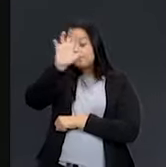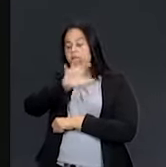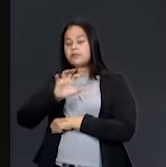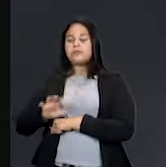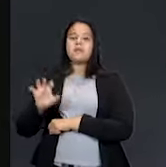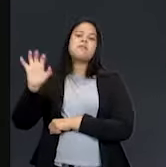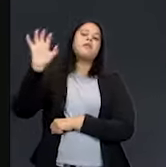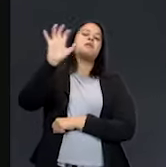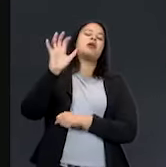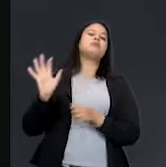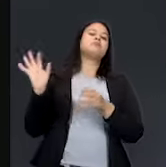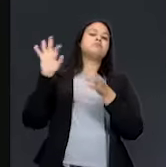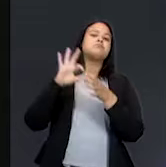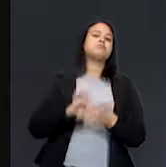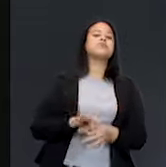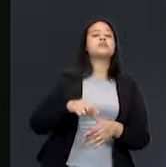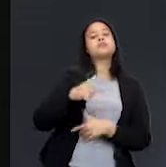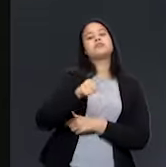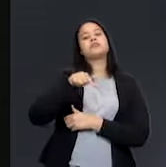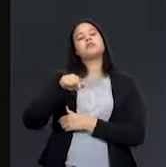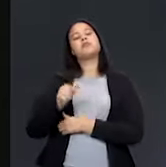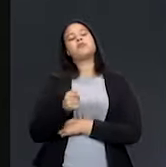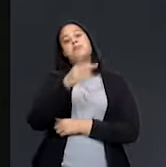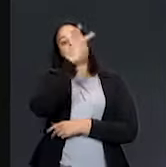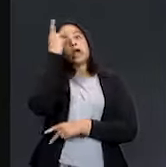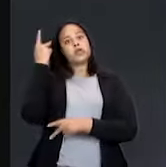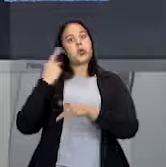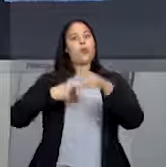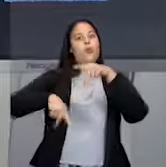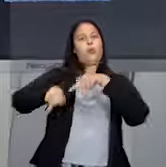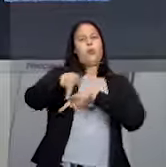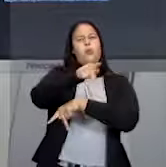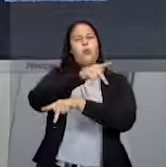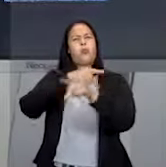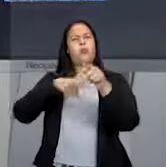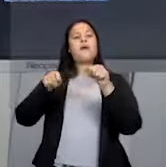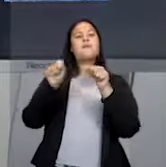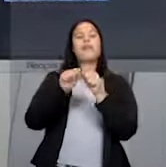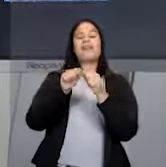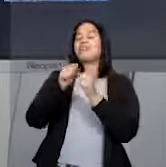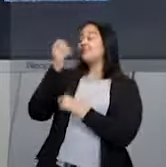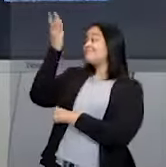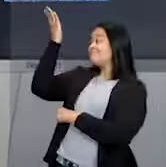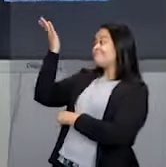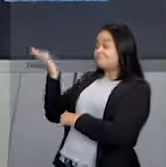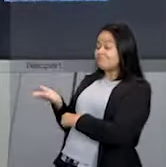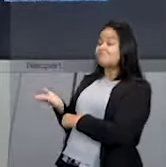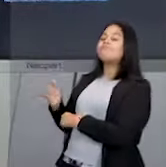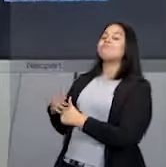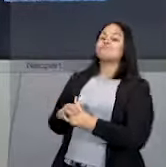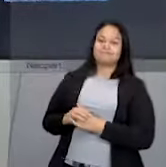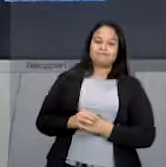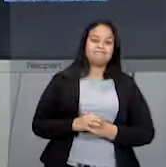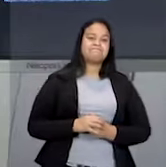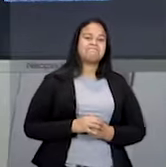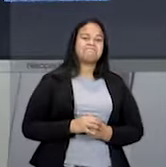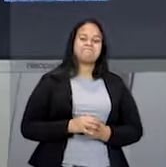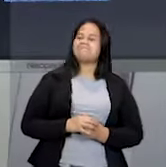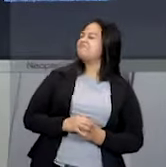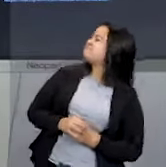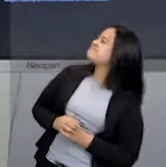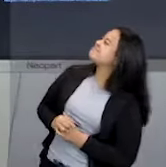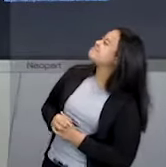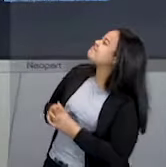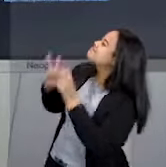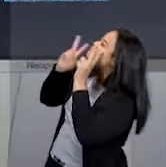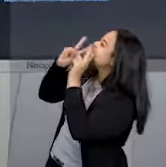mais de 7 mil pessoas para a execução de seus trabalhos. Olha que bonitinho!